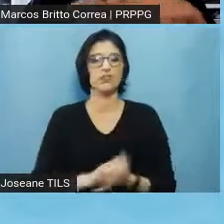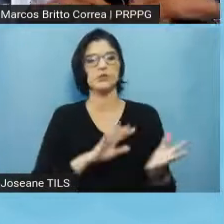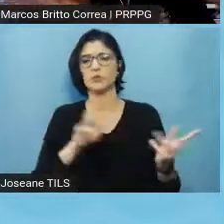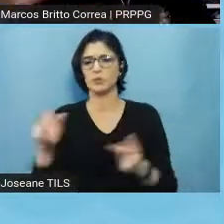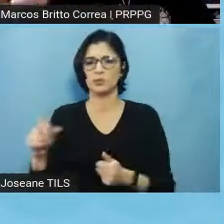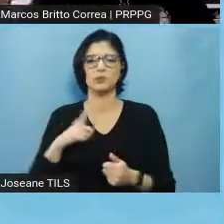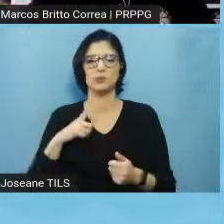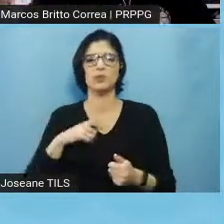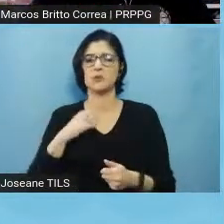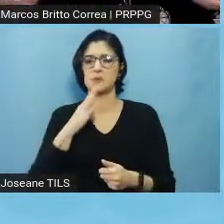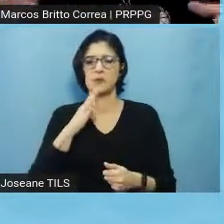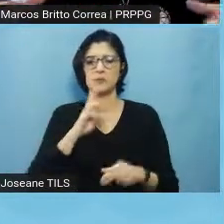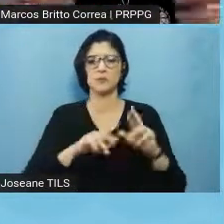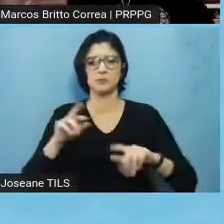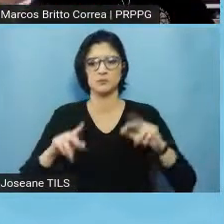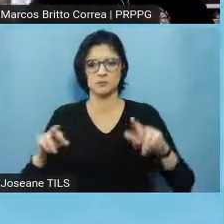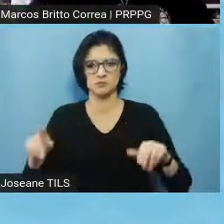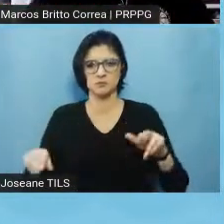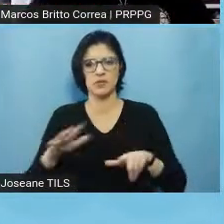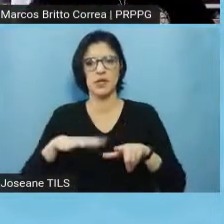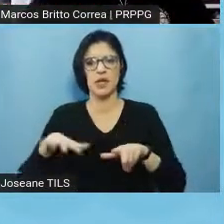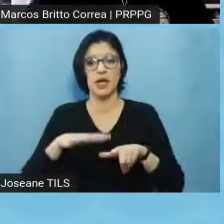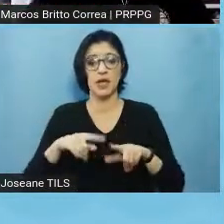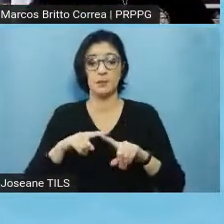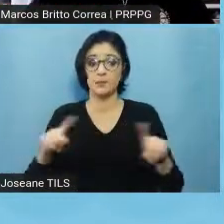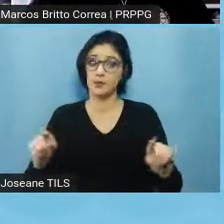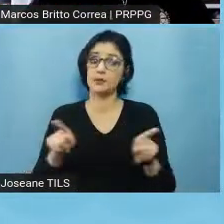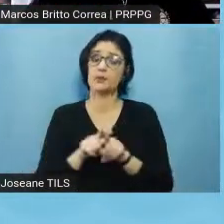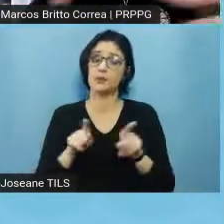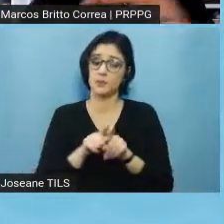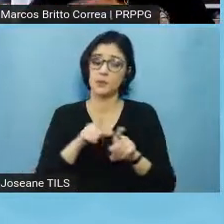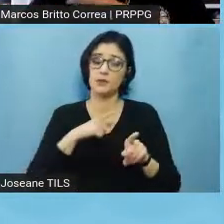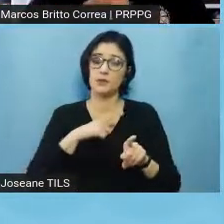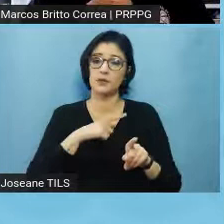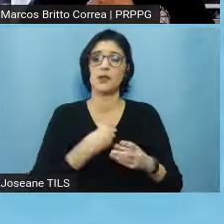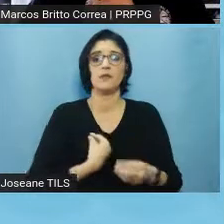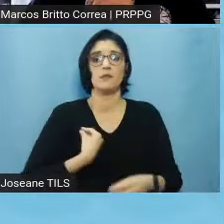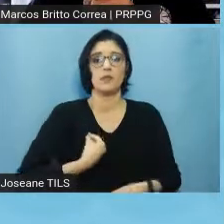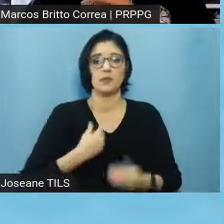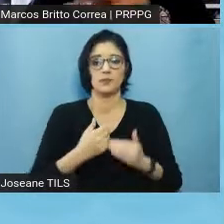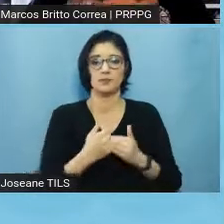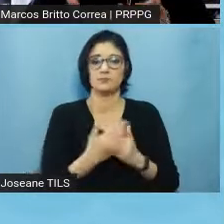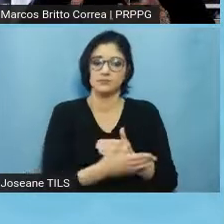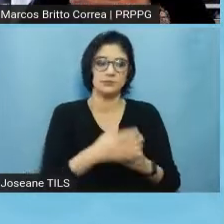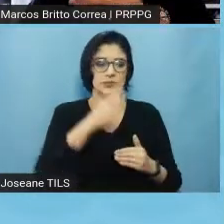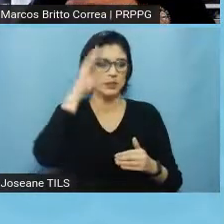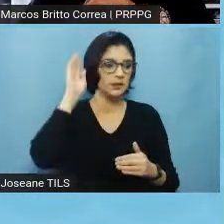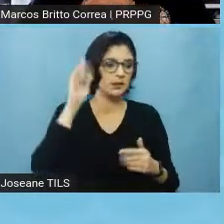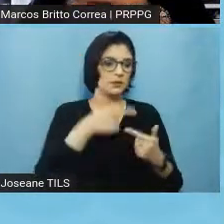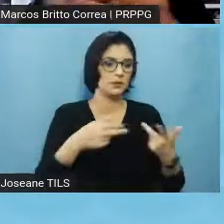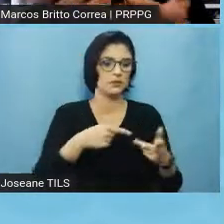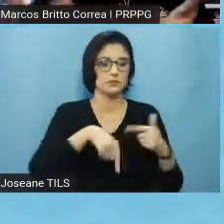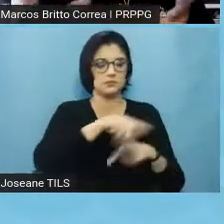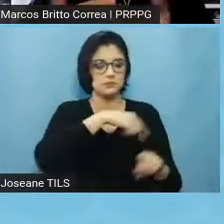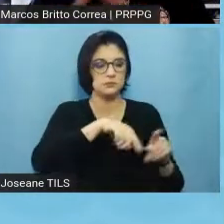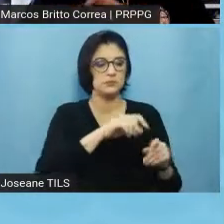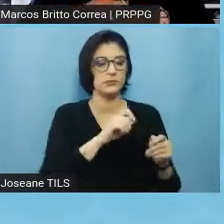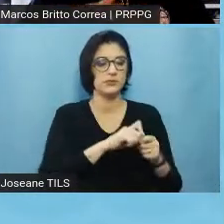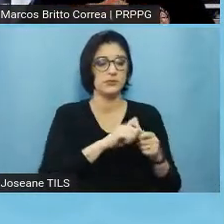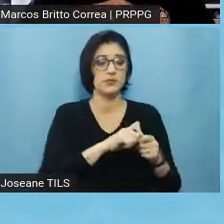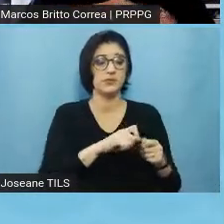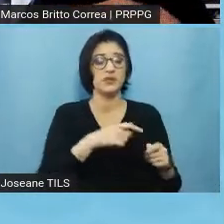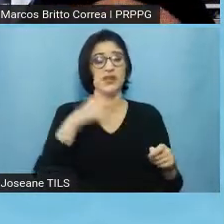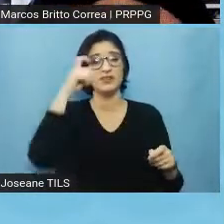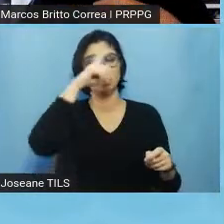mas eles têm uma demanda também, e muitas vezes têm dificuldade de encontrar membros pesquisadores, né, ou que tenham desejo de